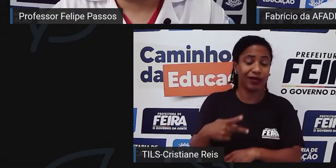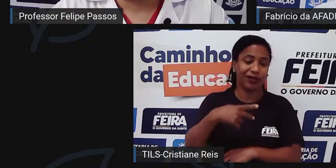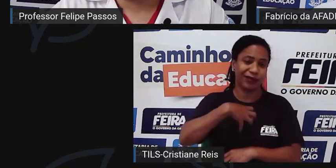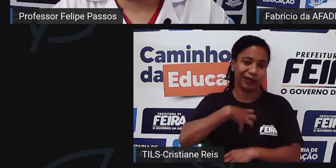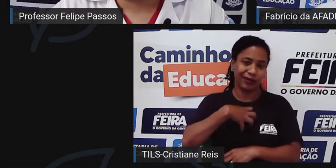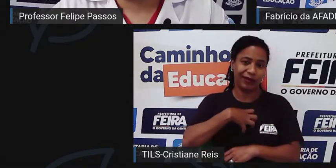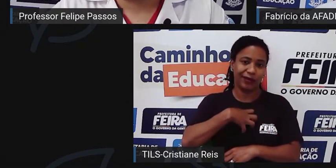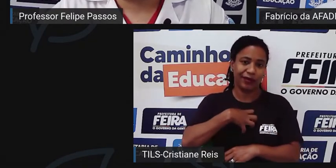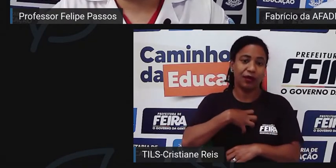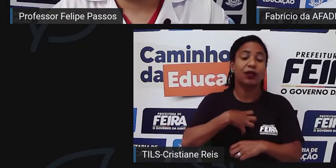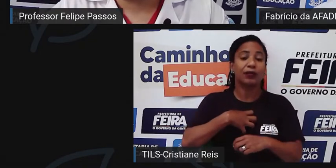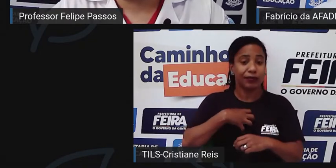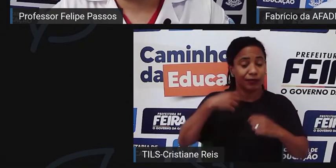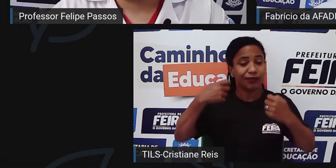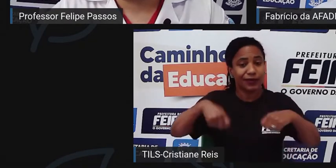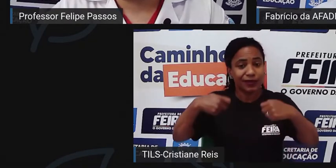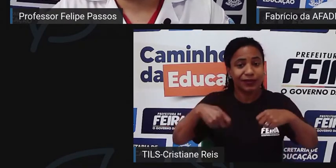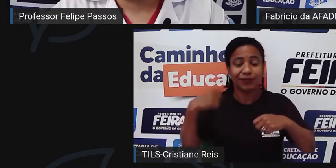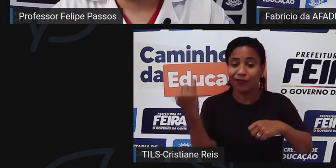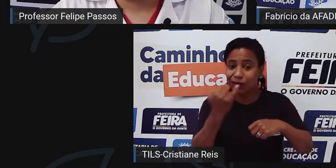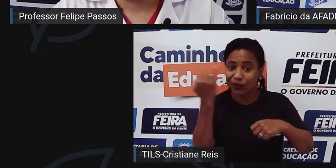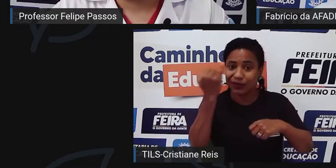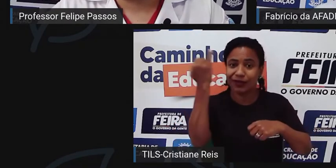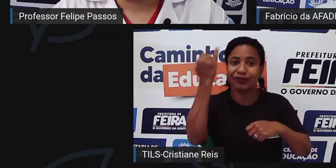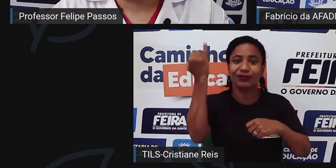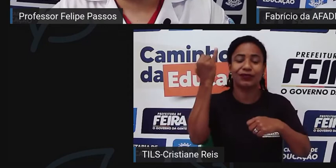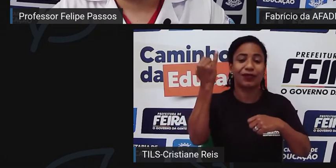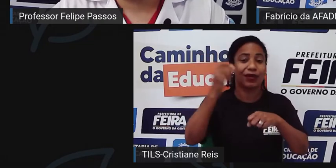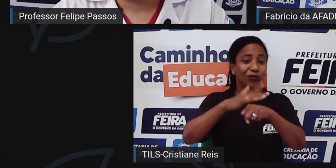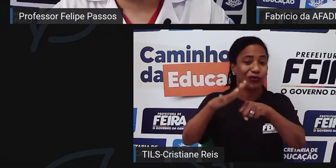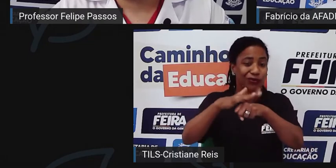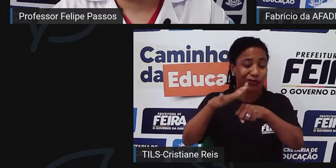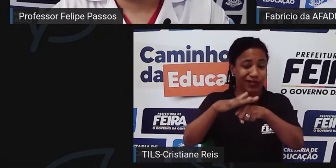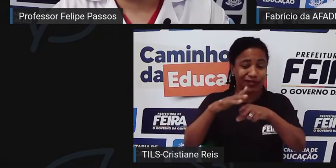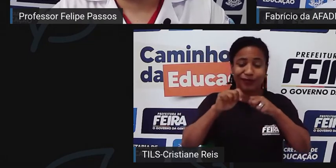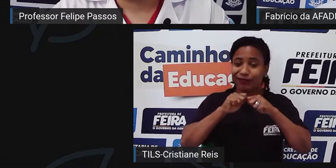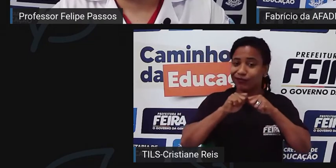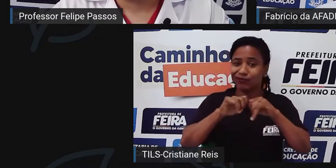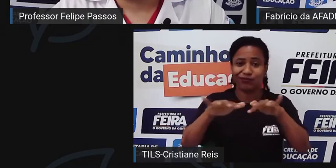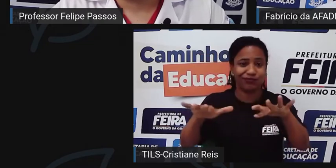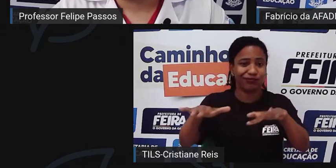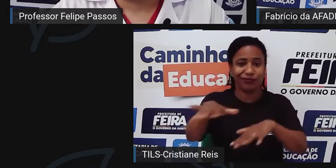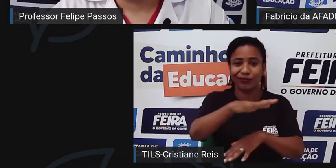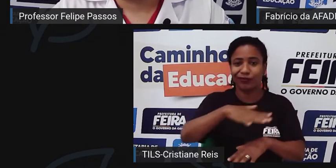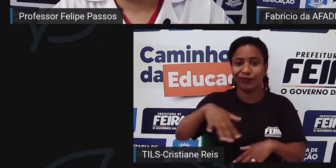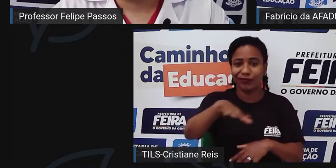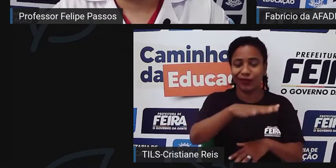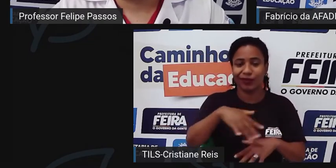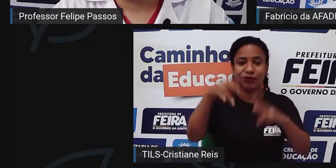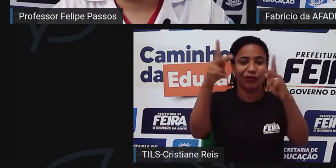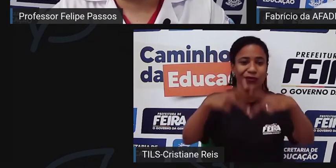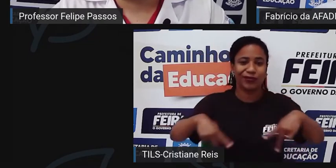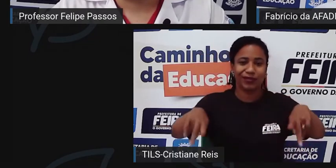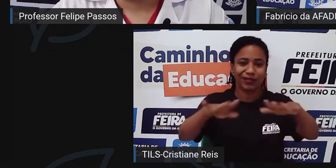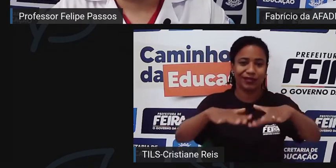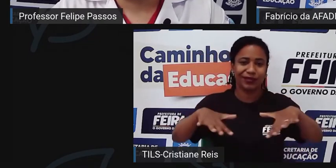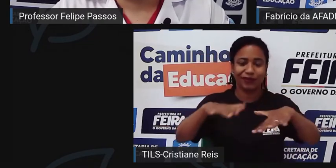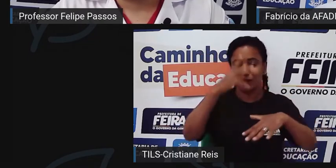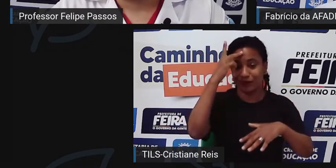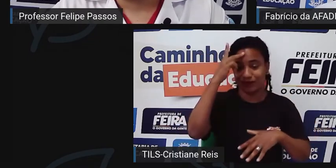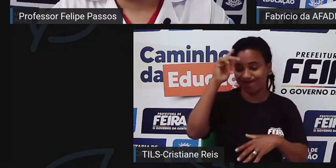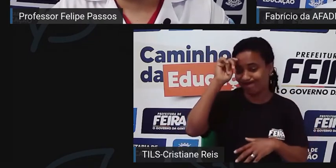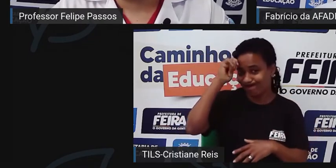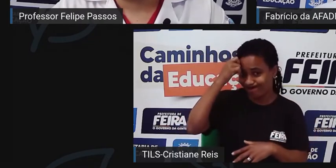A importância e o tanto que a doença fosiforme acomete a sua população, as pessoas